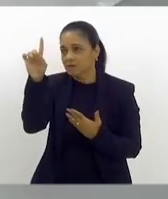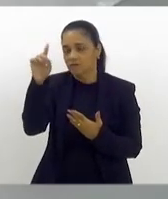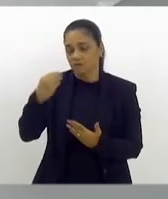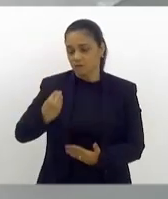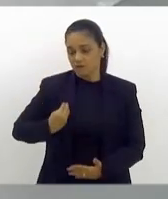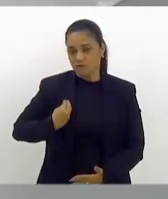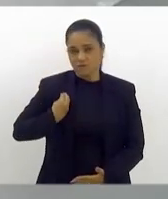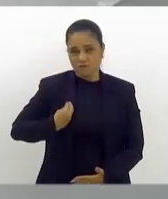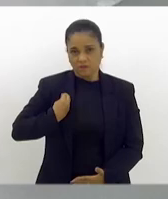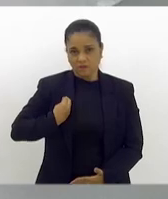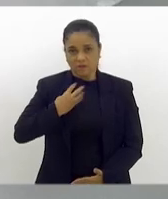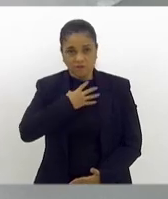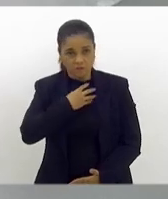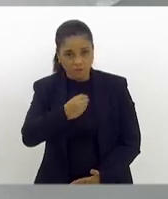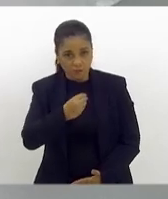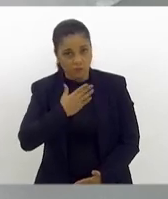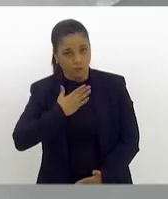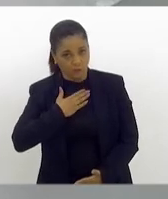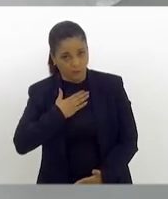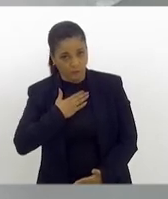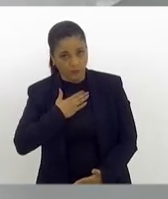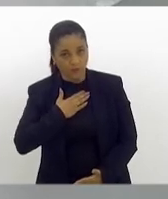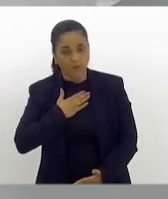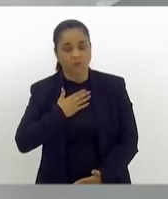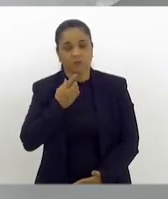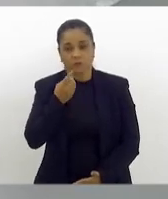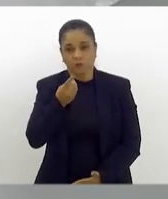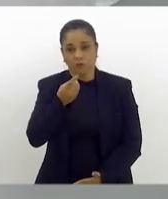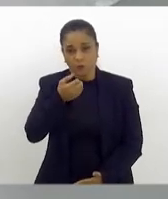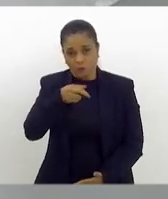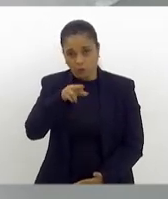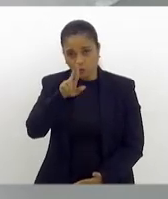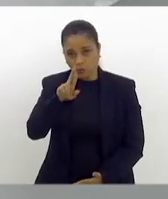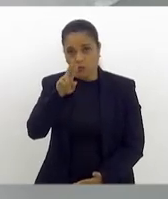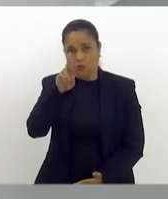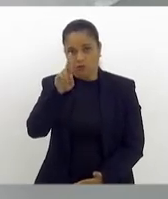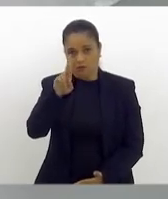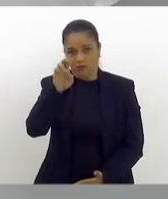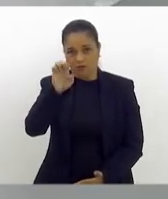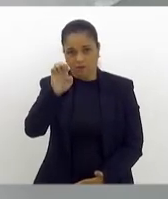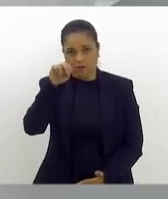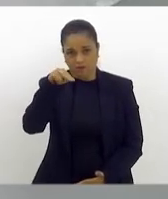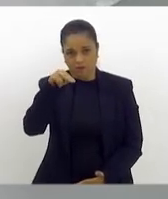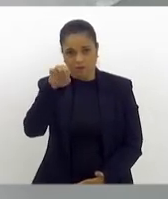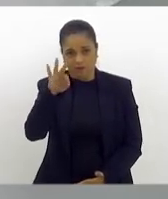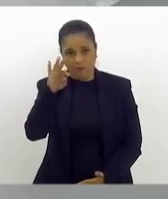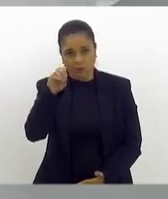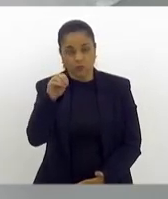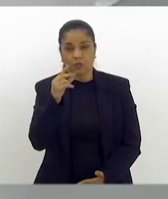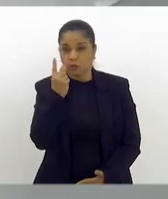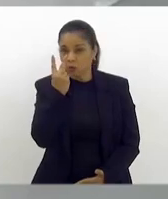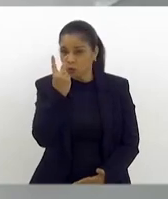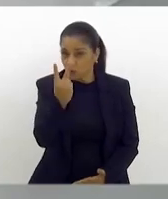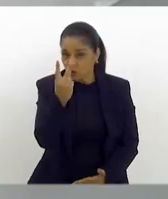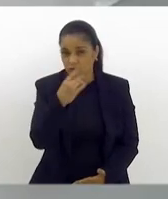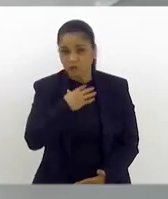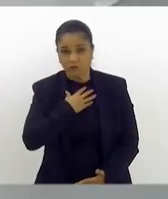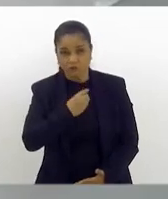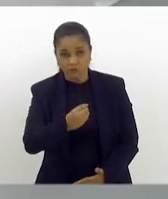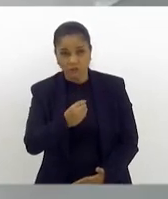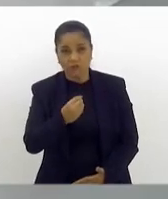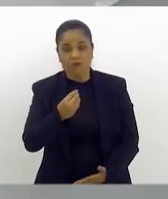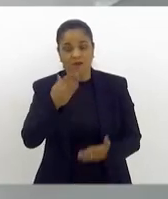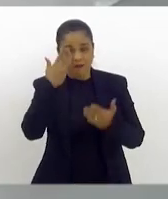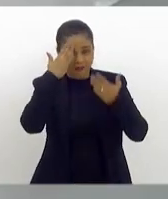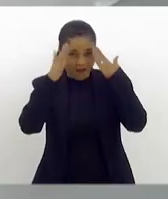filho, doutor Renato, tenho dois filhos que têm nos causado grandes alegrias, deputado